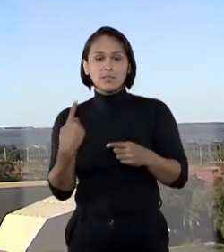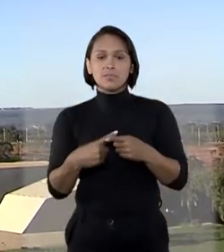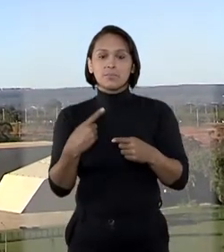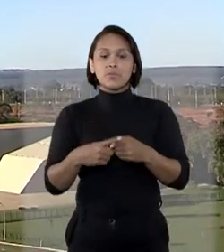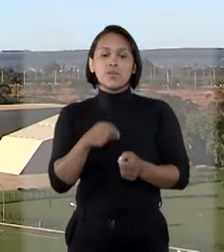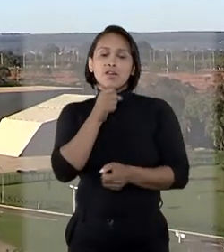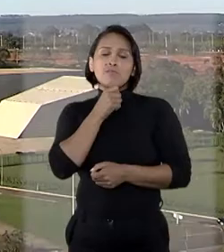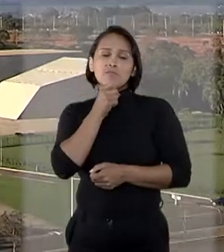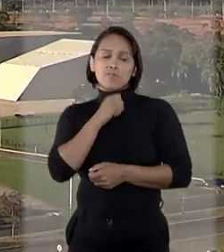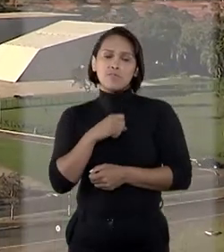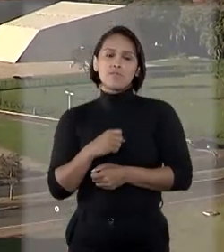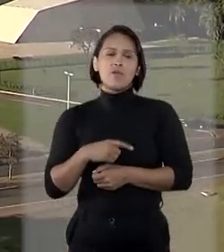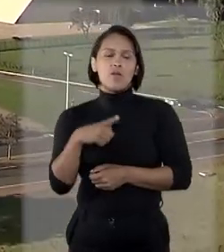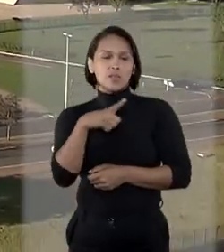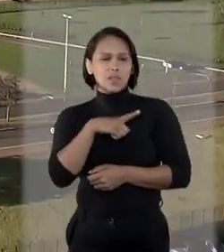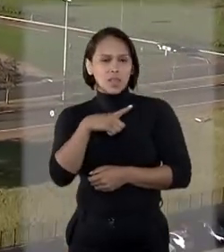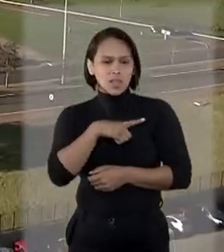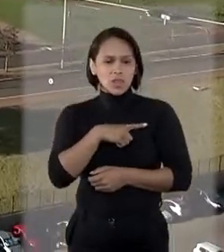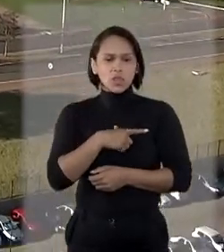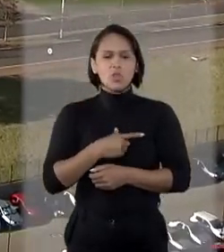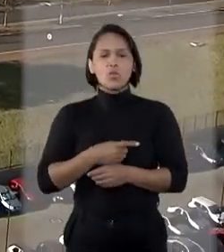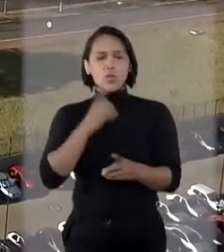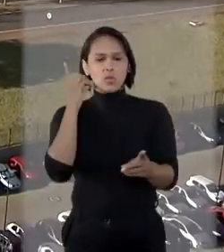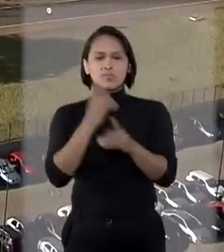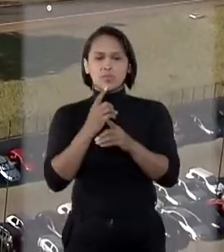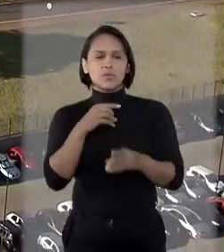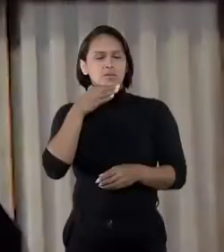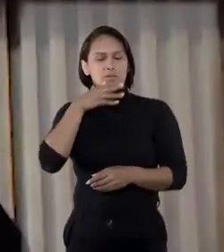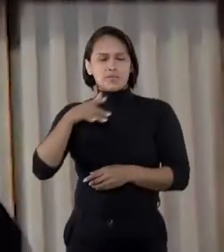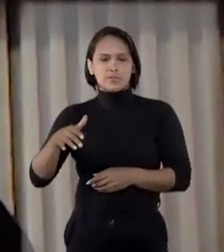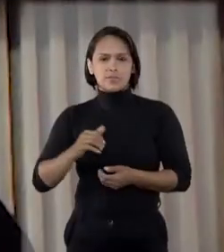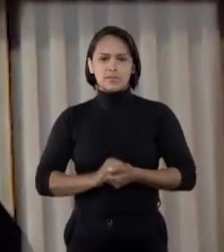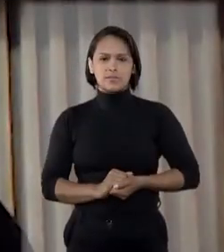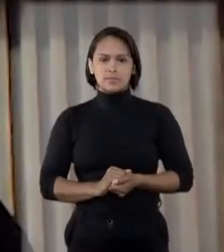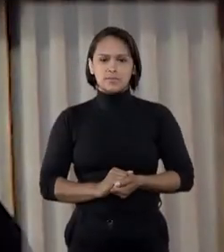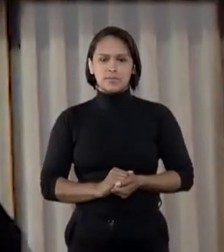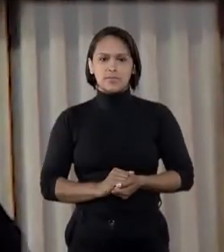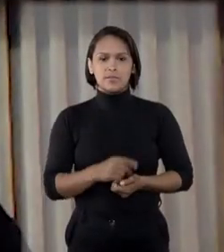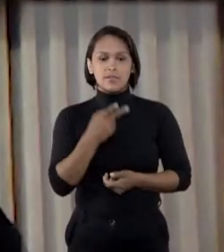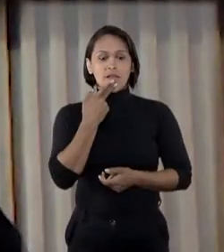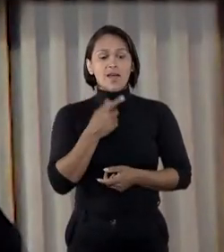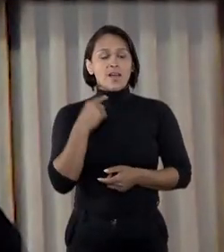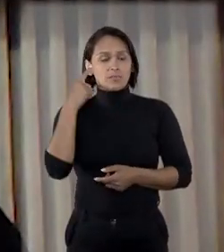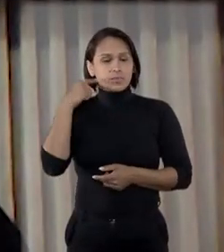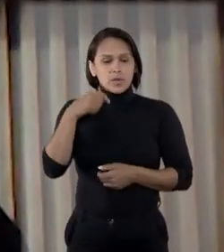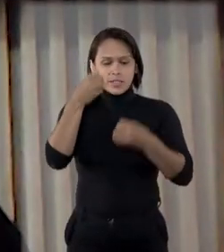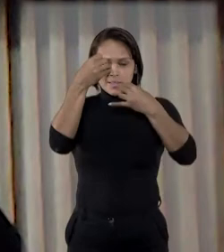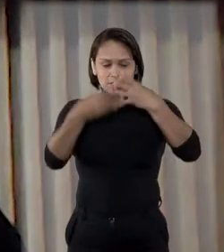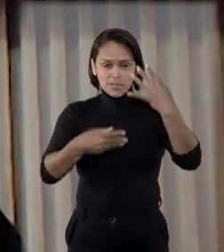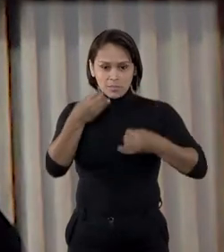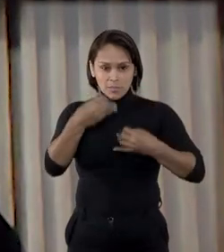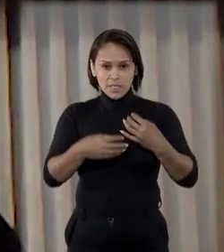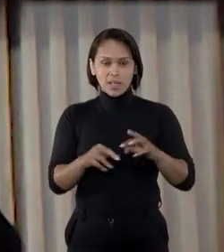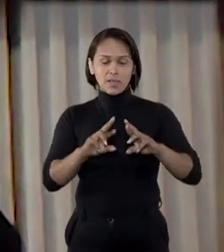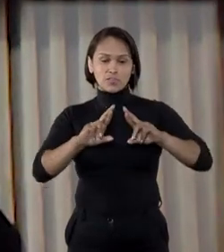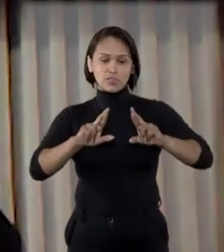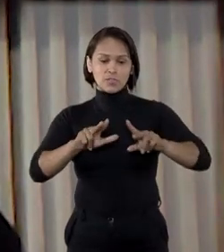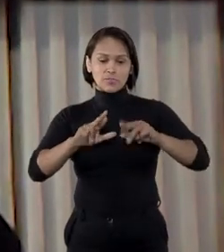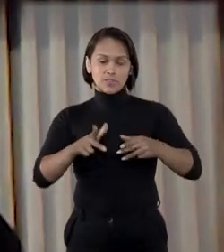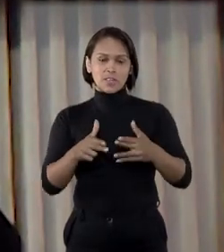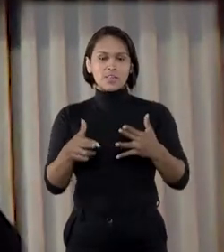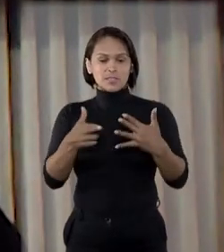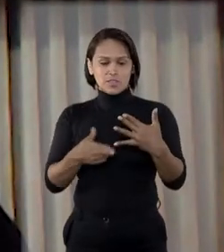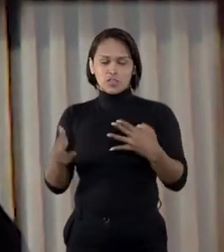porque a avó paterna teria demonstrado interesse em obter a guarda. Essa advogada explica que a principal diferença entre recursos,